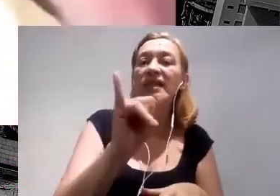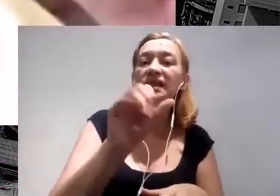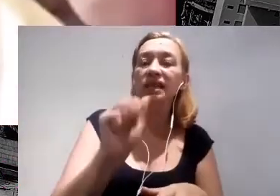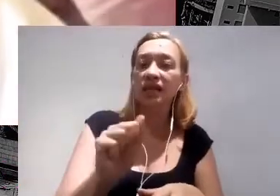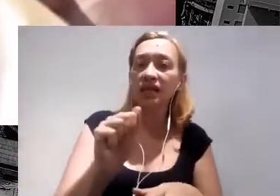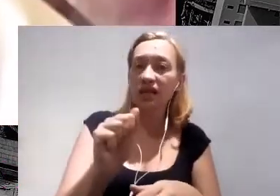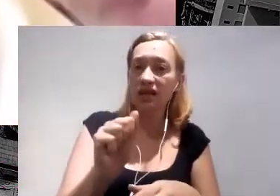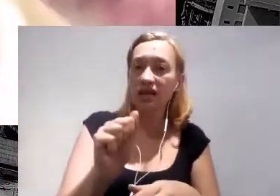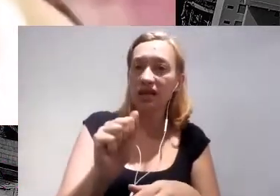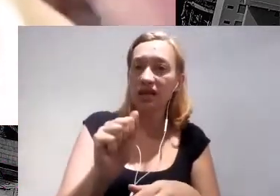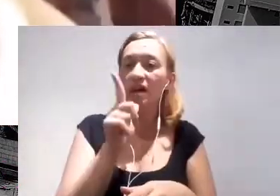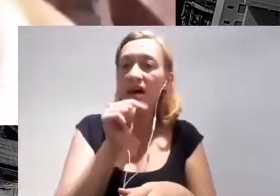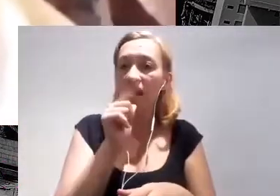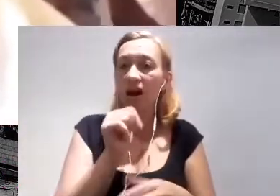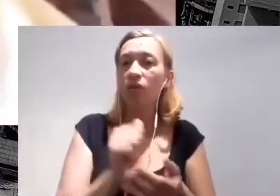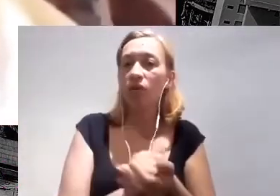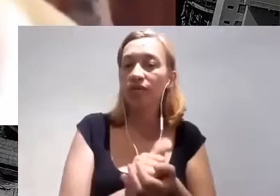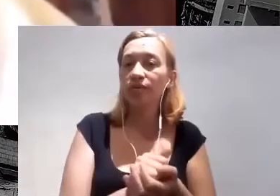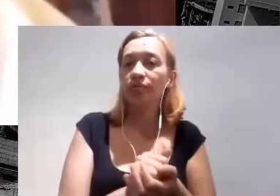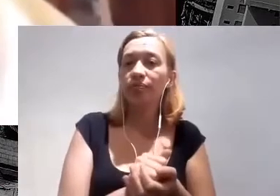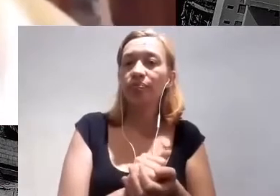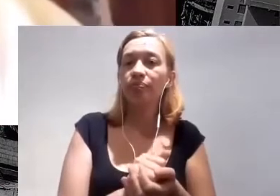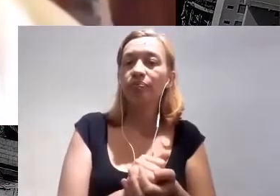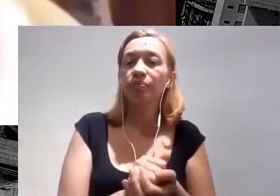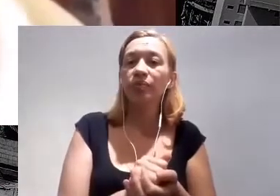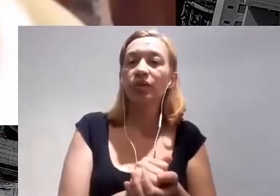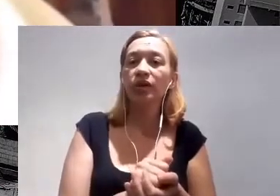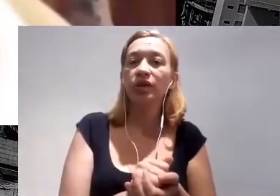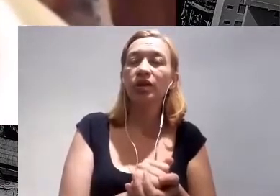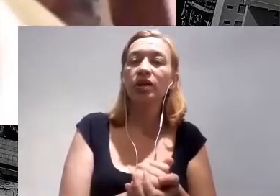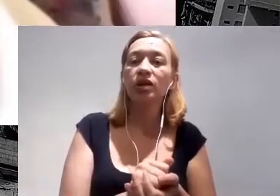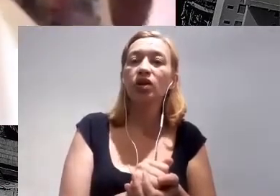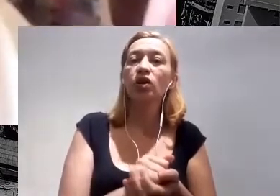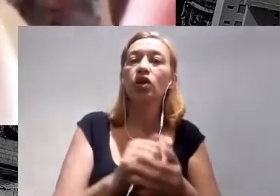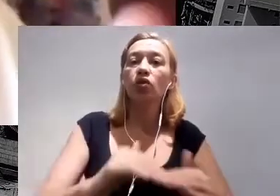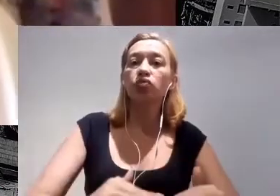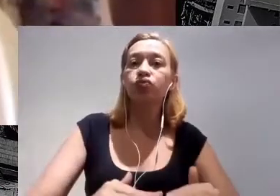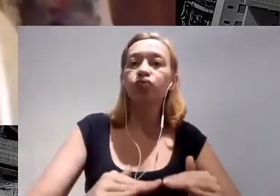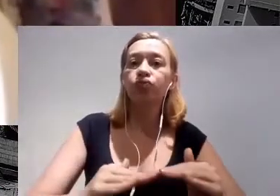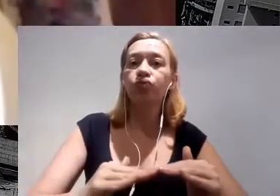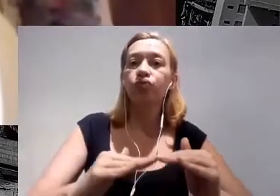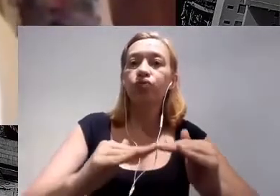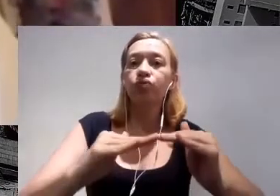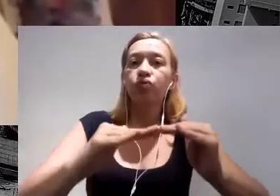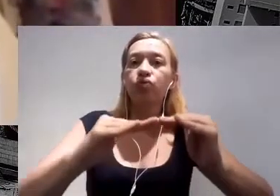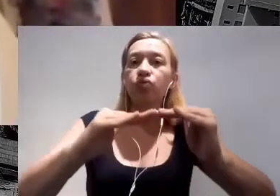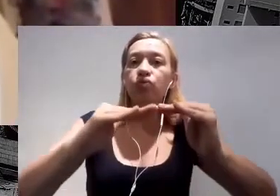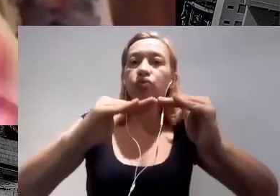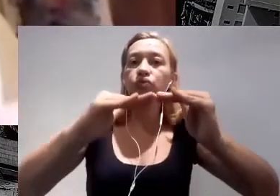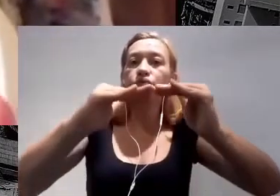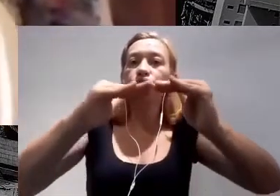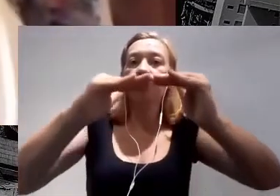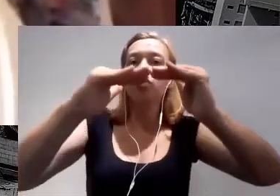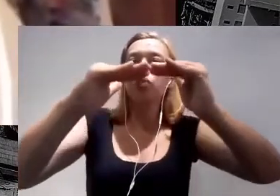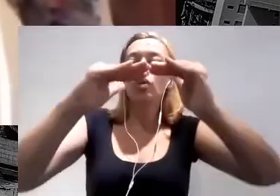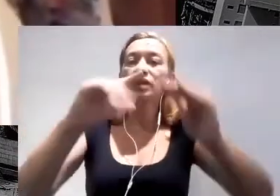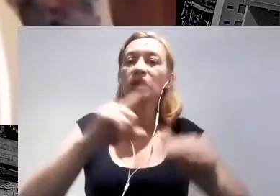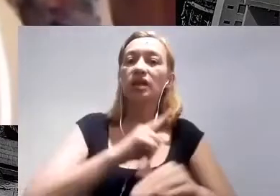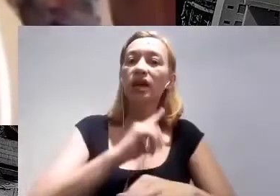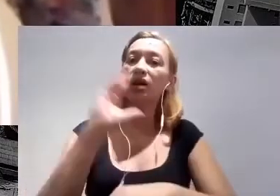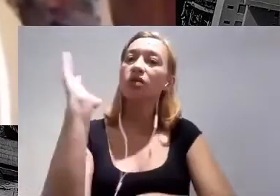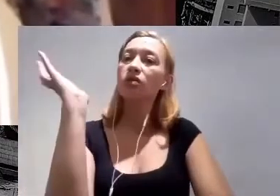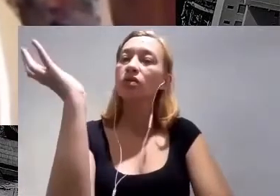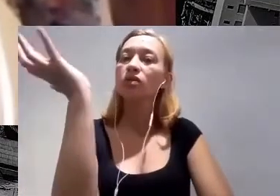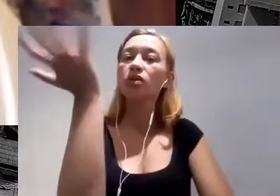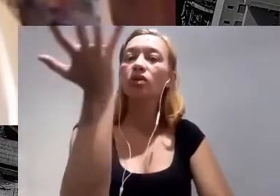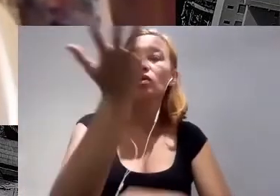a atenuação dos picos de enchente, na medida que você tem ali uma cobertura florestal, você evita com que